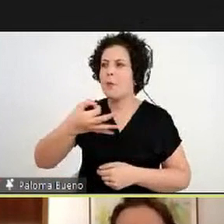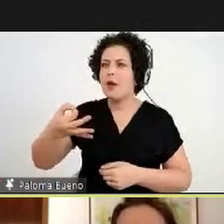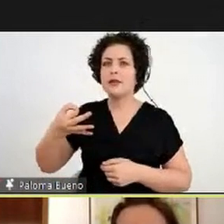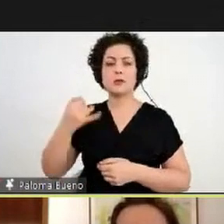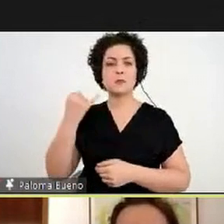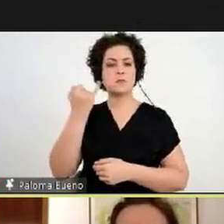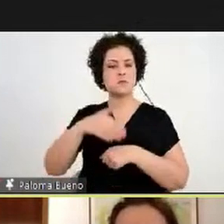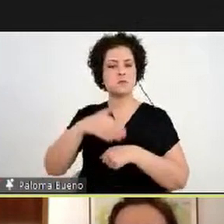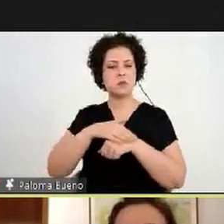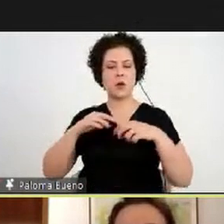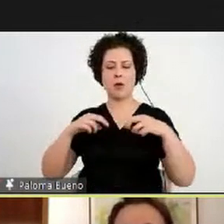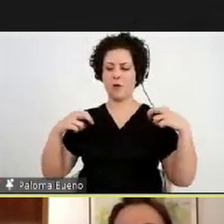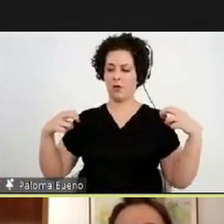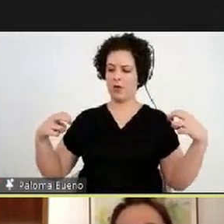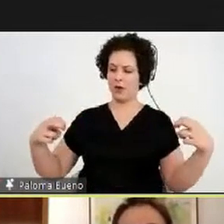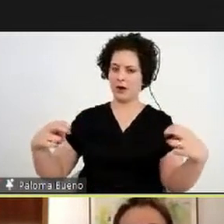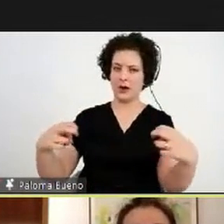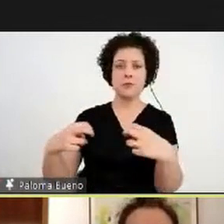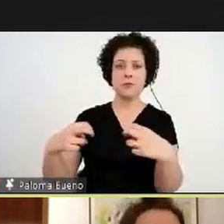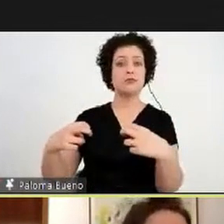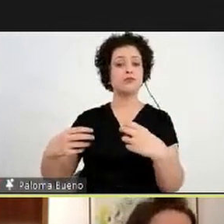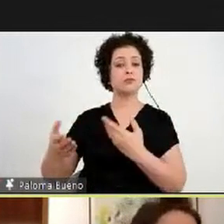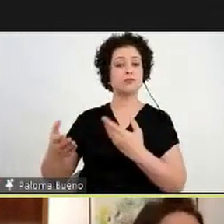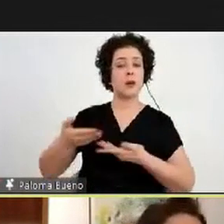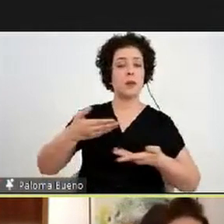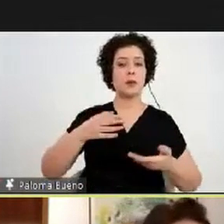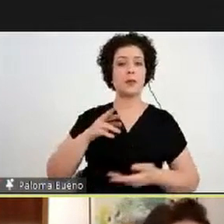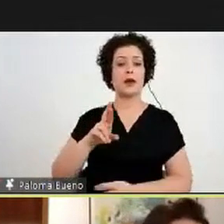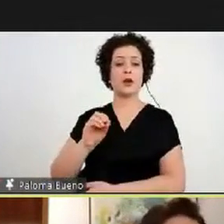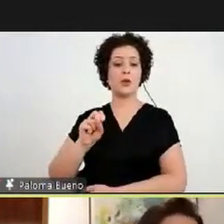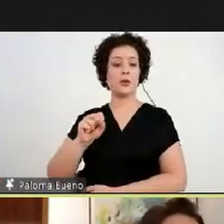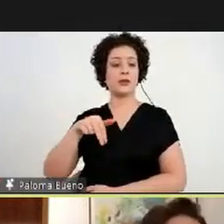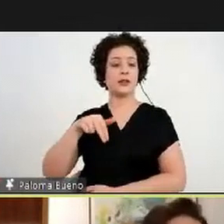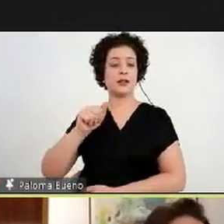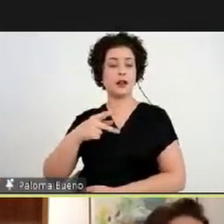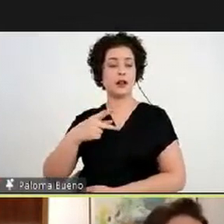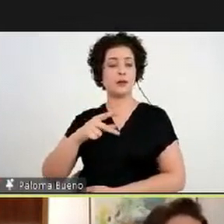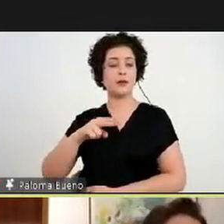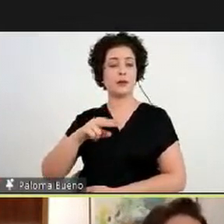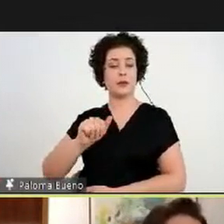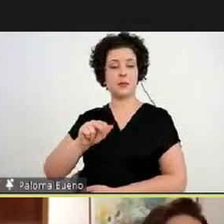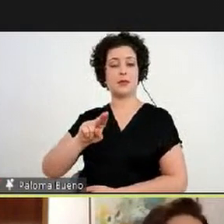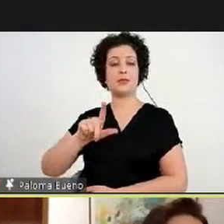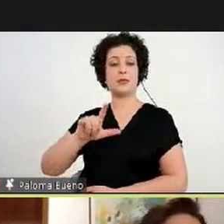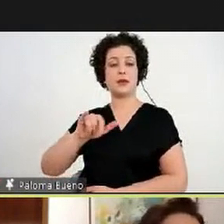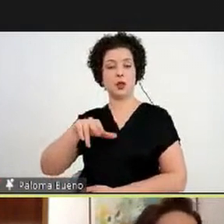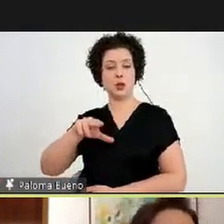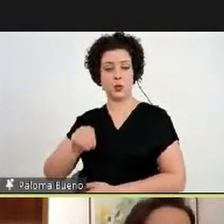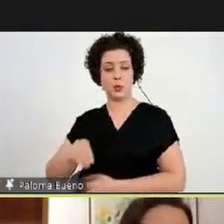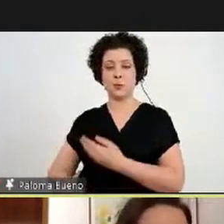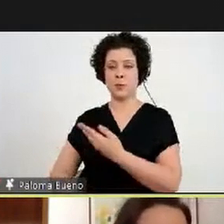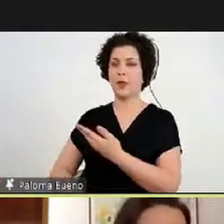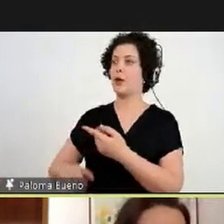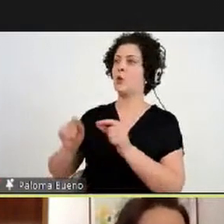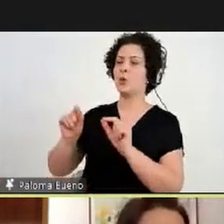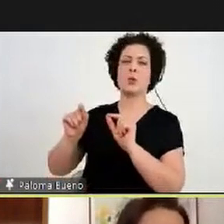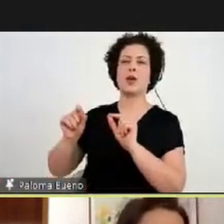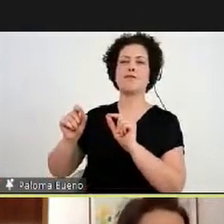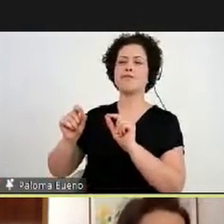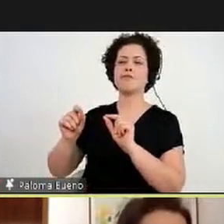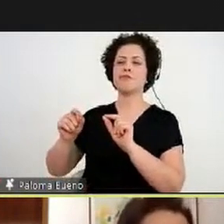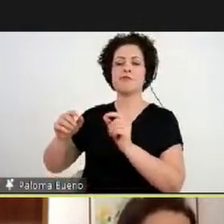sobre isso. E a Rosana Paulino, a Rosana Paulino nos possibilita falar do